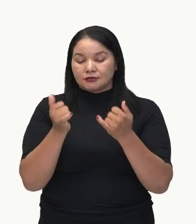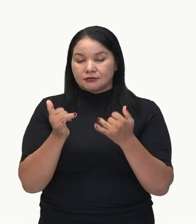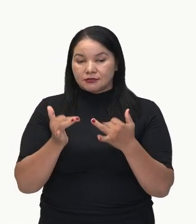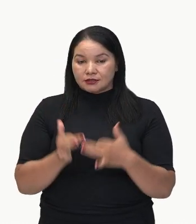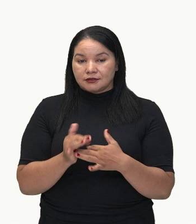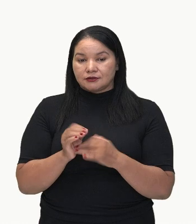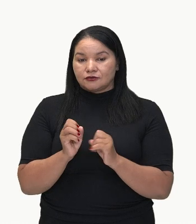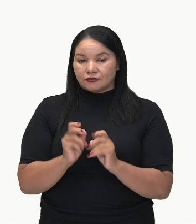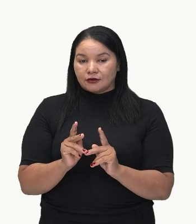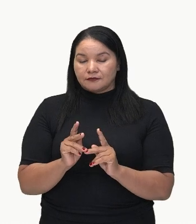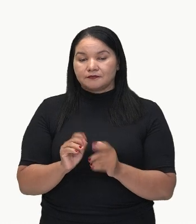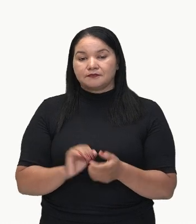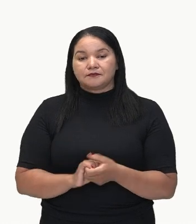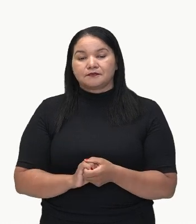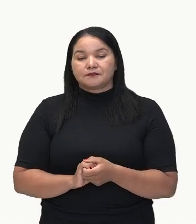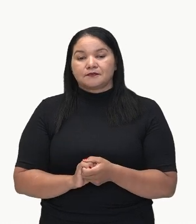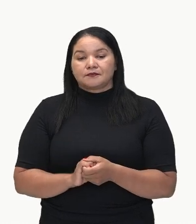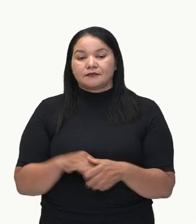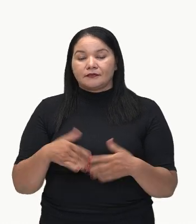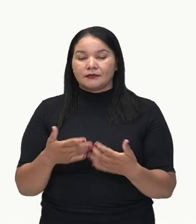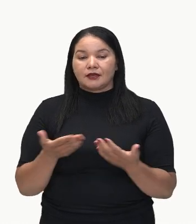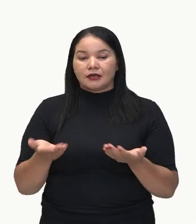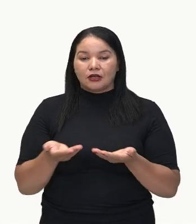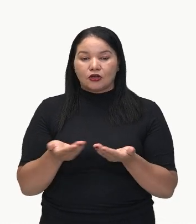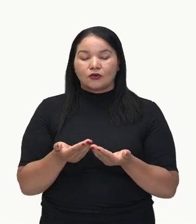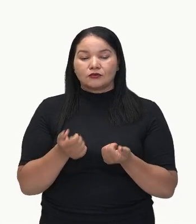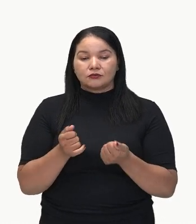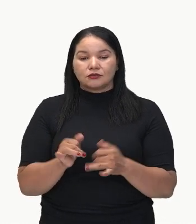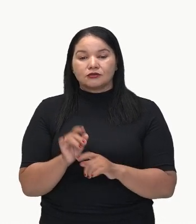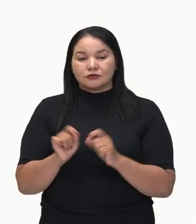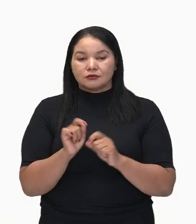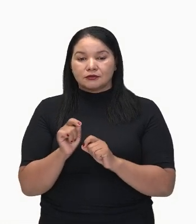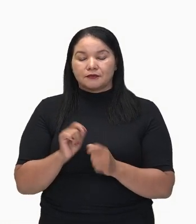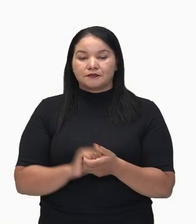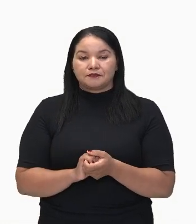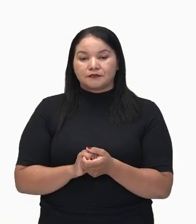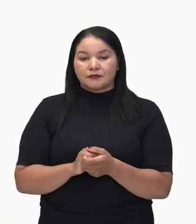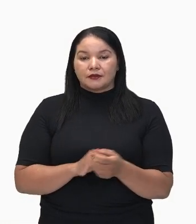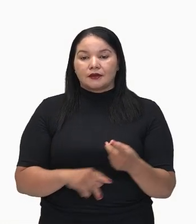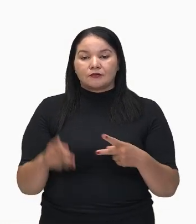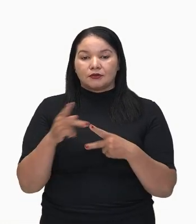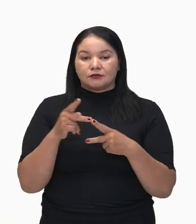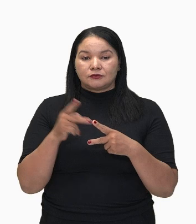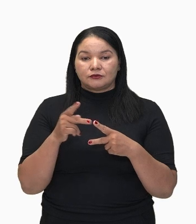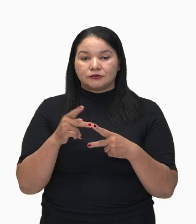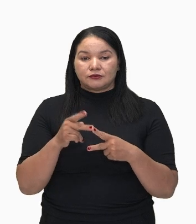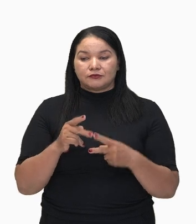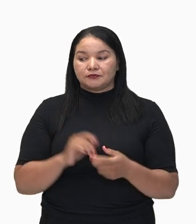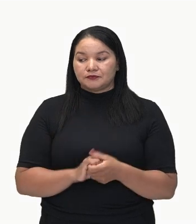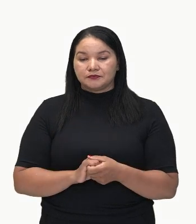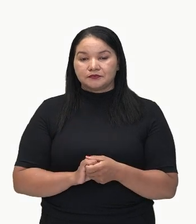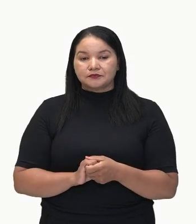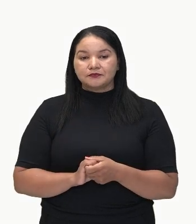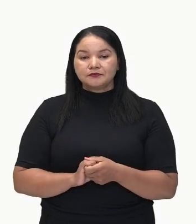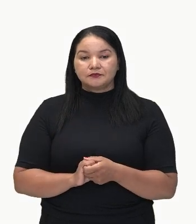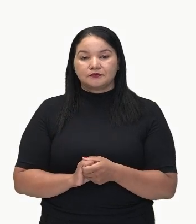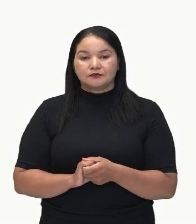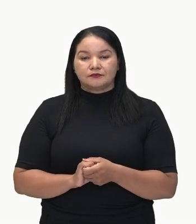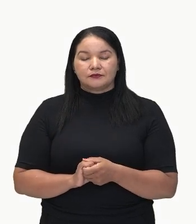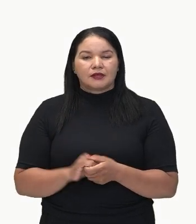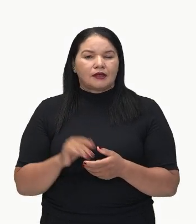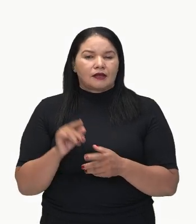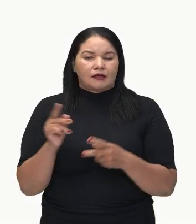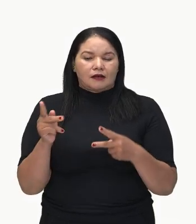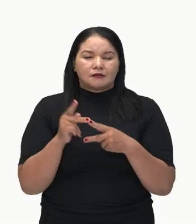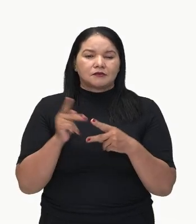Muito bem. Agora, nós vamos falar um pouquinho aqui sobre preposição. Vamos lá? Falar um pouquinho sobre preposição. O é uma